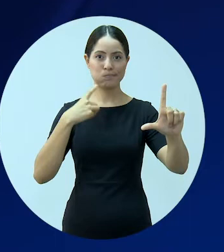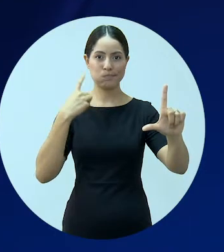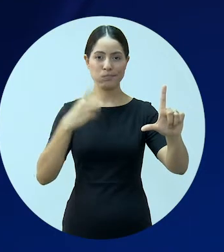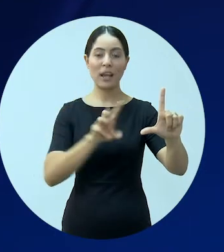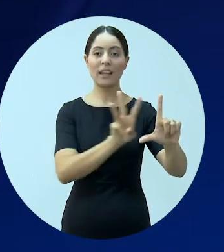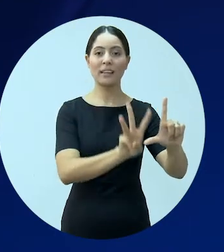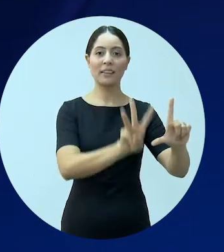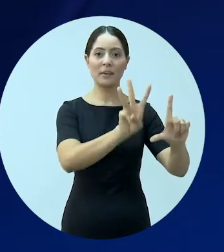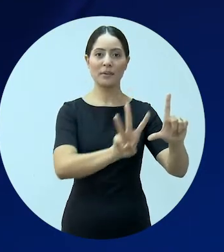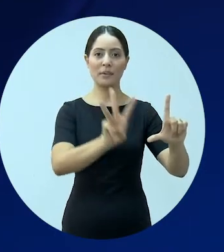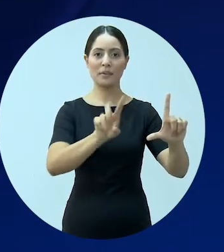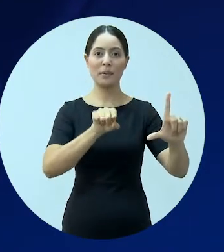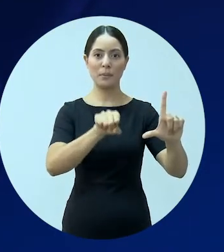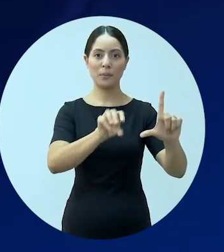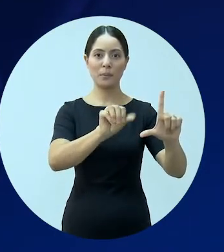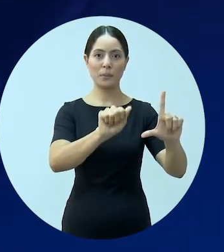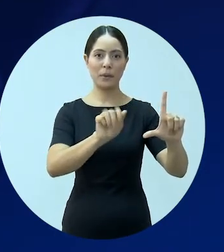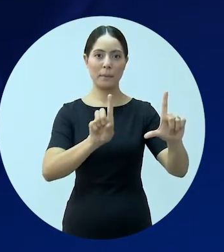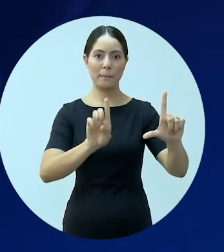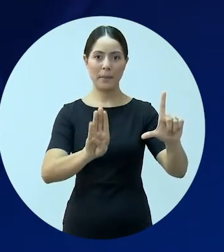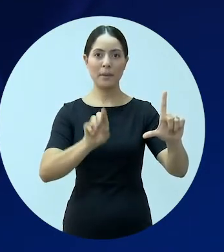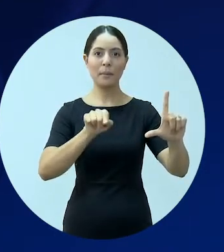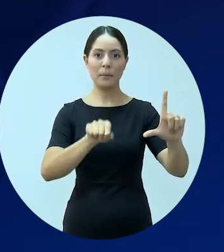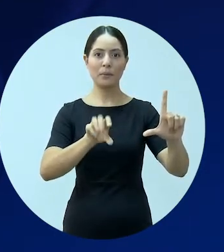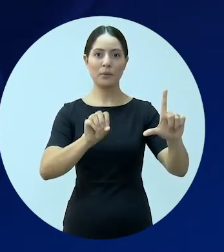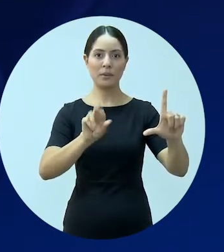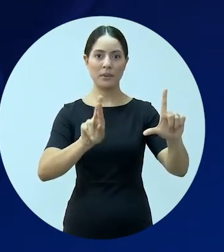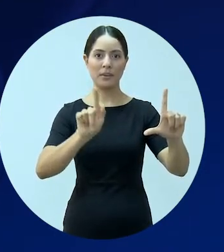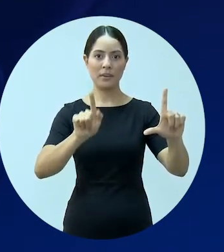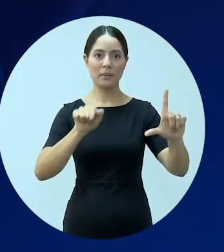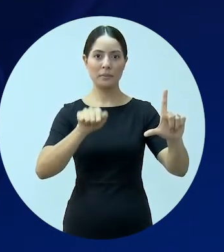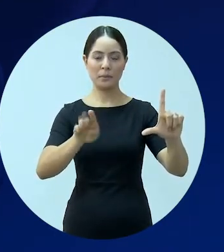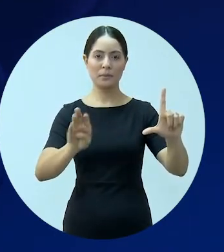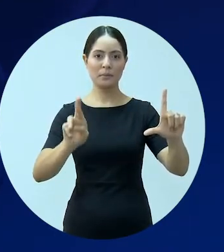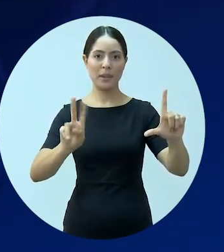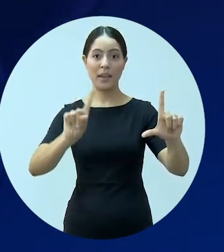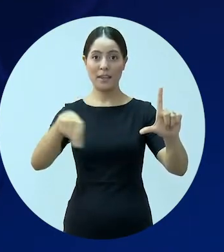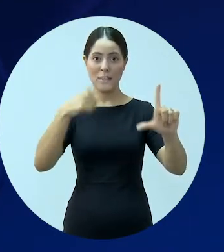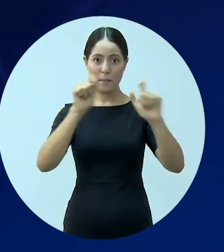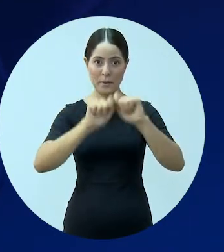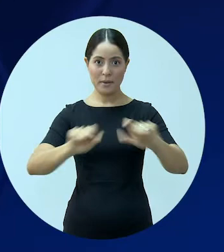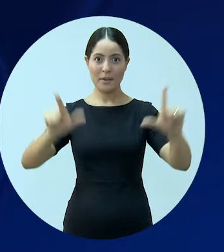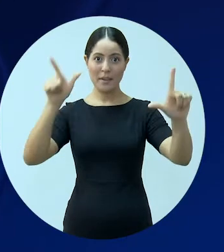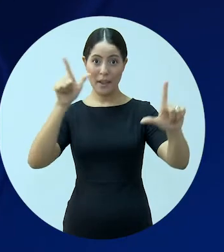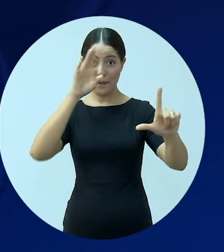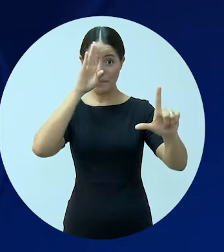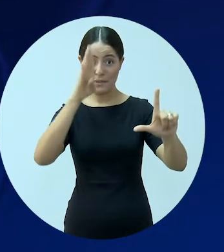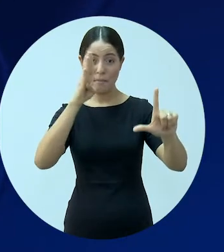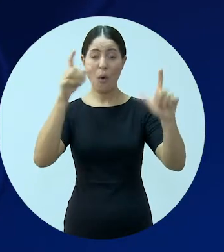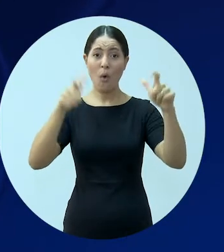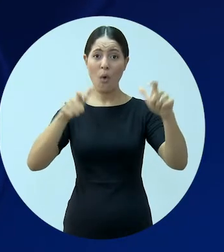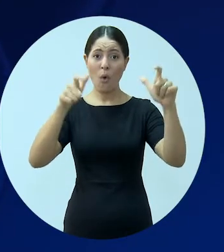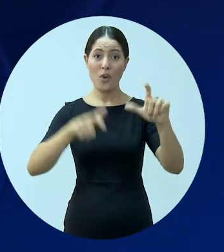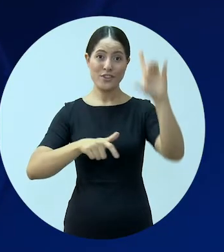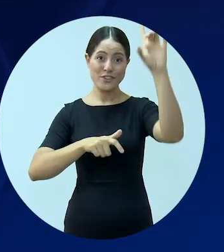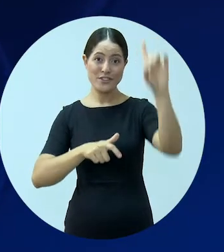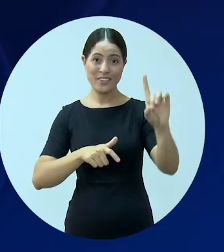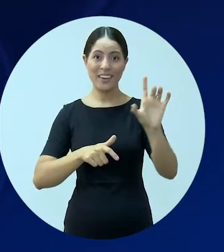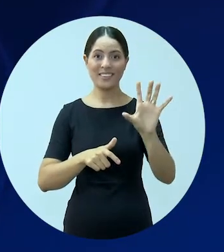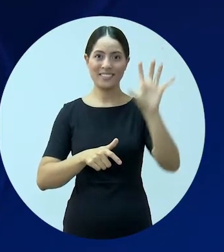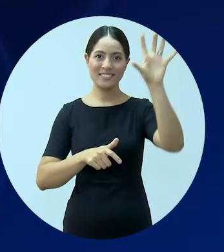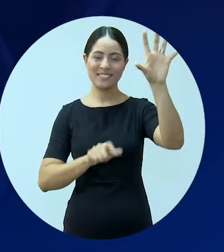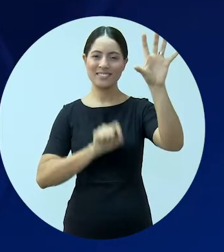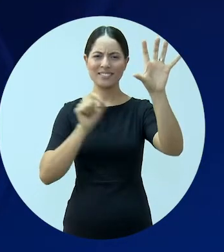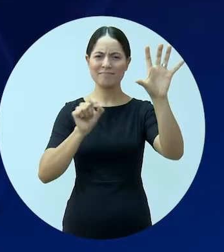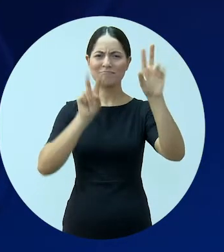Primeiro, acesse o site da Ordem dos Advogados do Brasil, www.oab.org.br. Já na página principal,